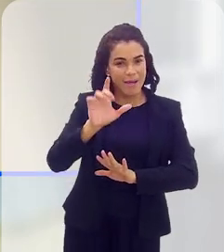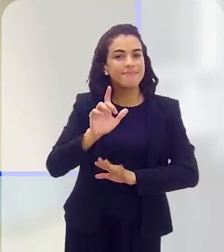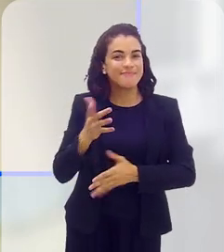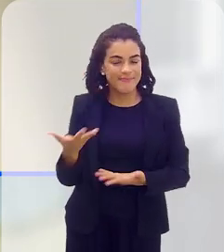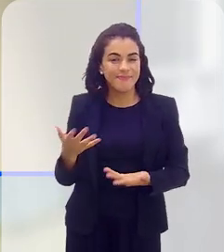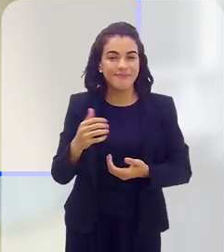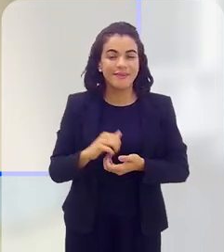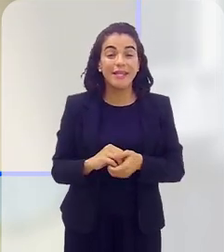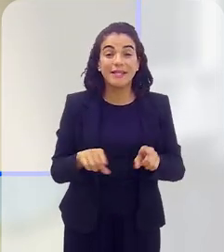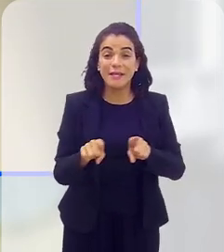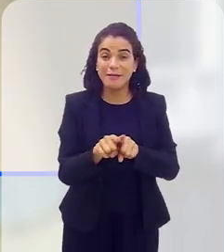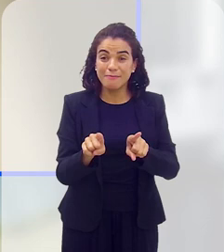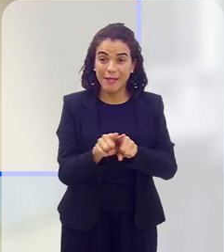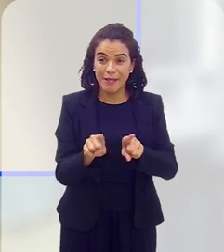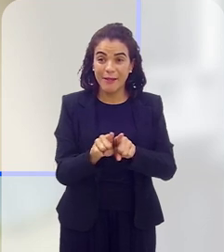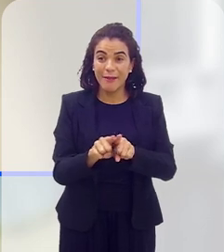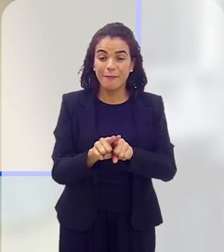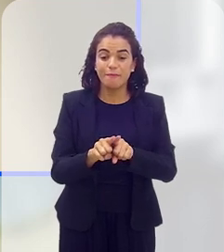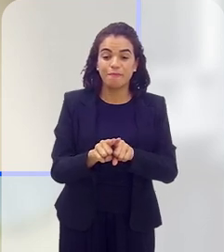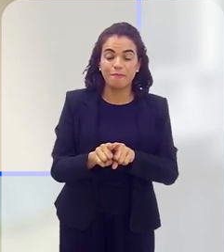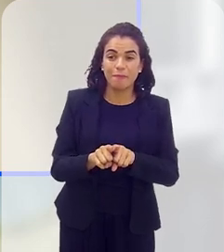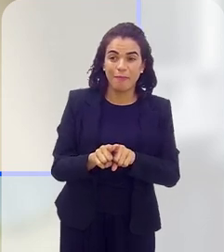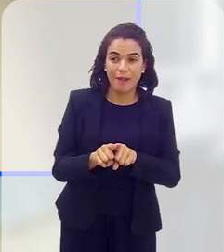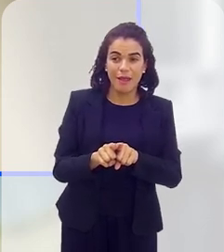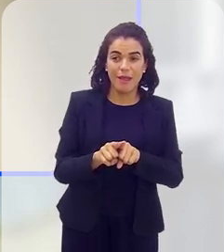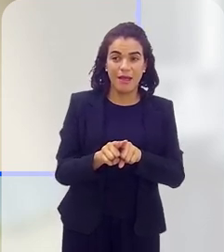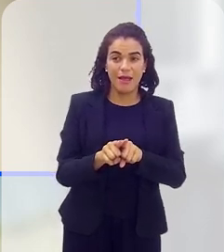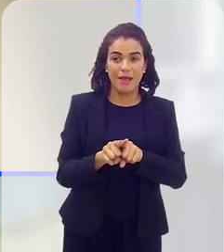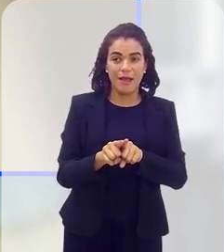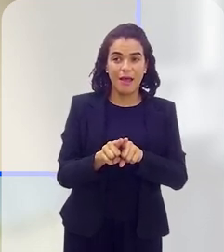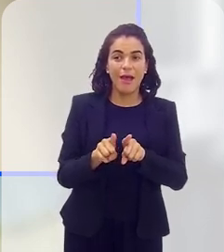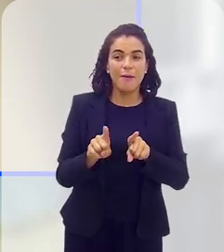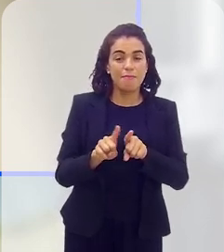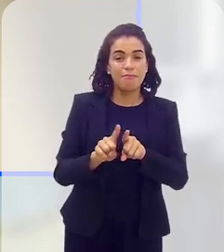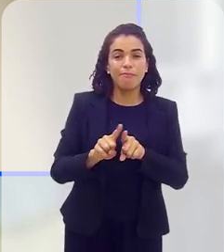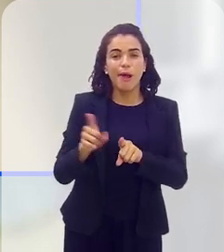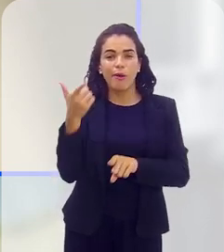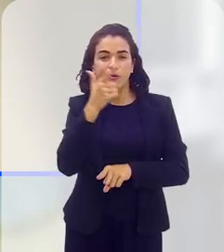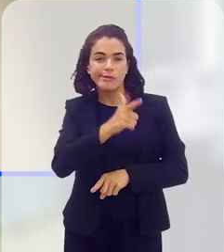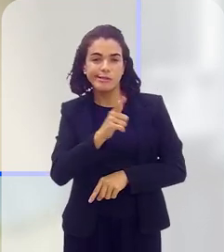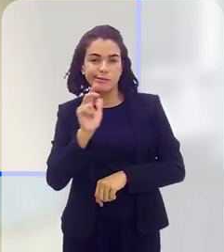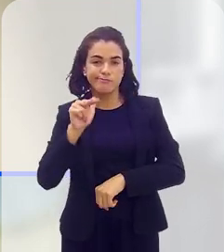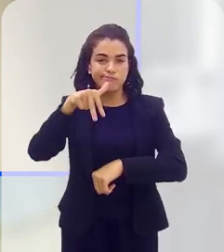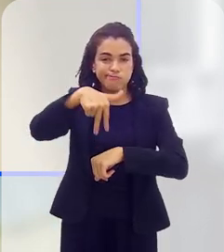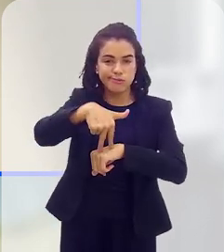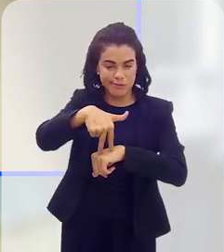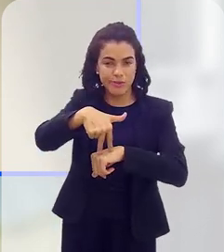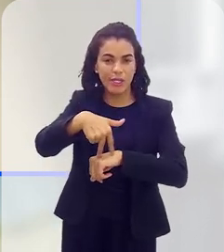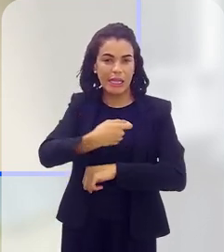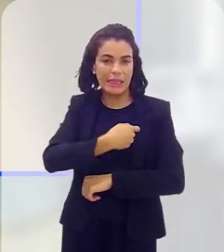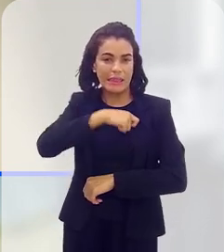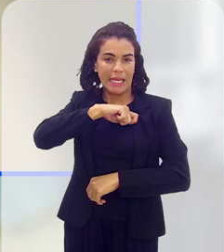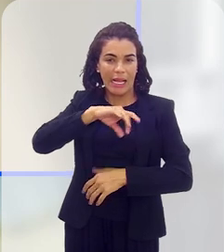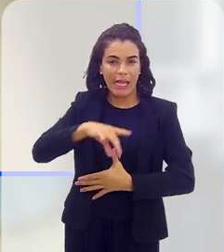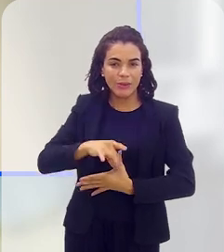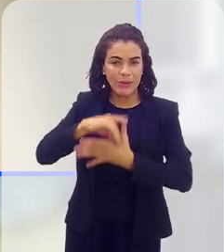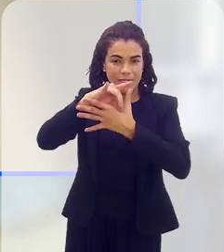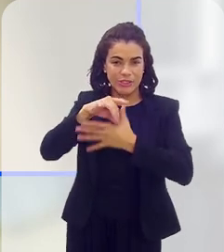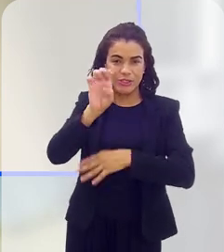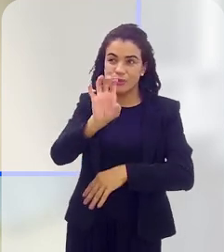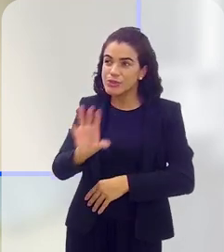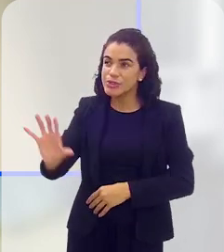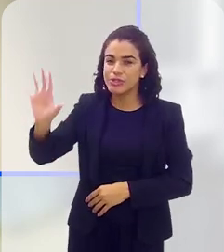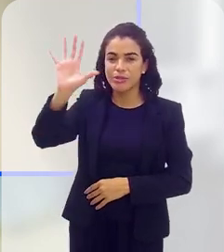outros estados. E, inclusive, um dos requisitos para ser delegado da ANABRA é ter leis em seus